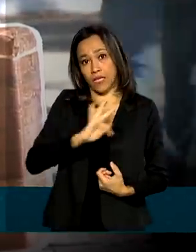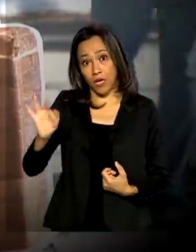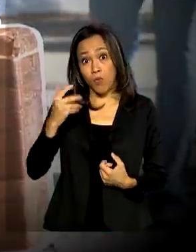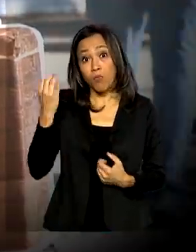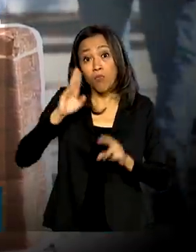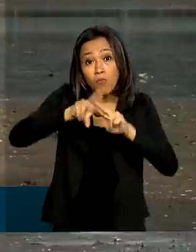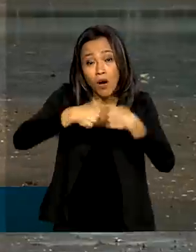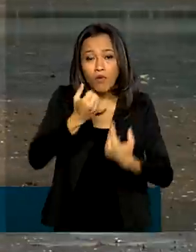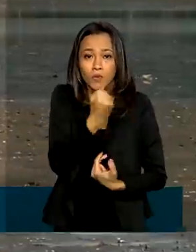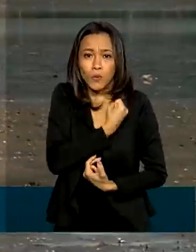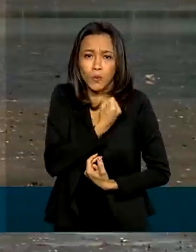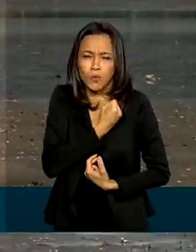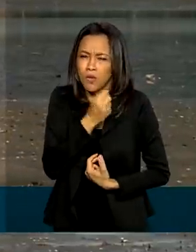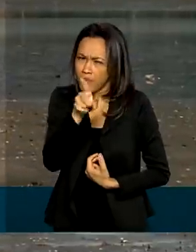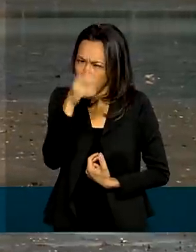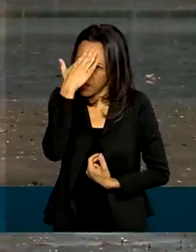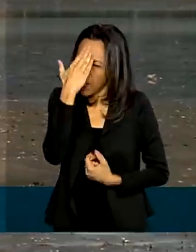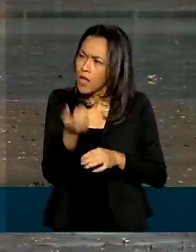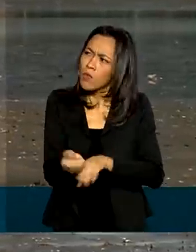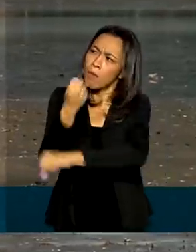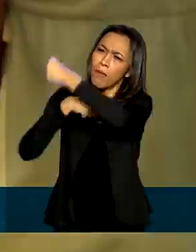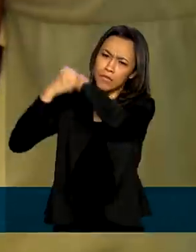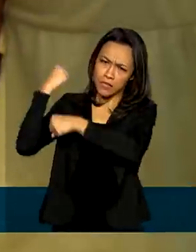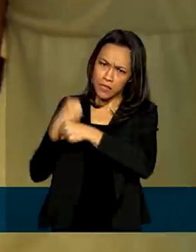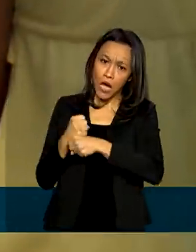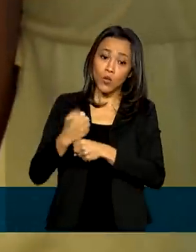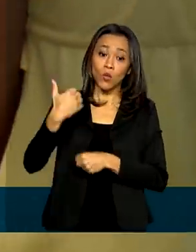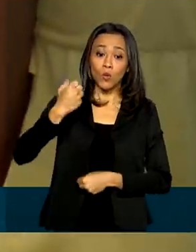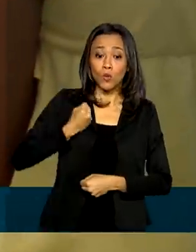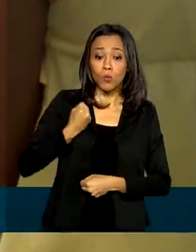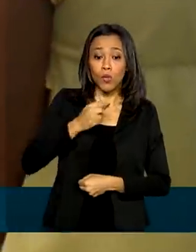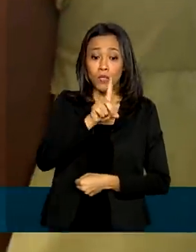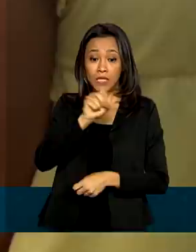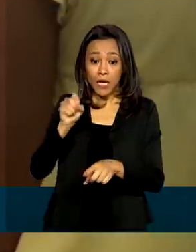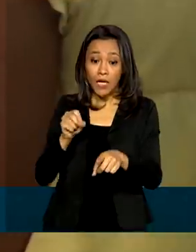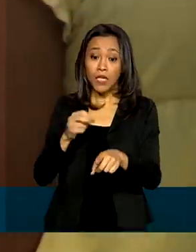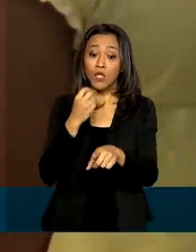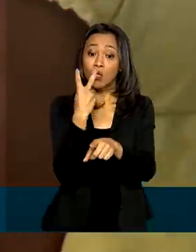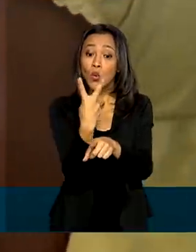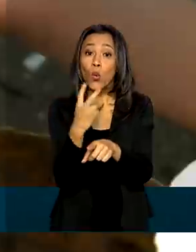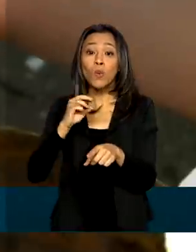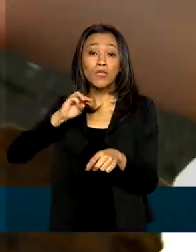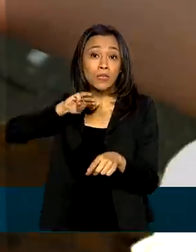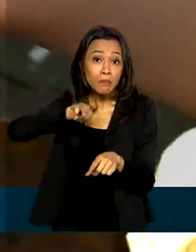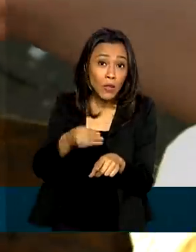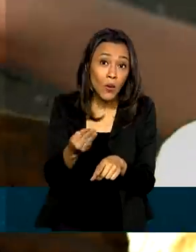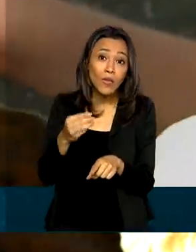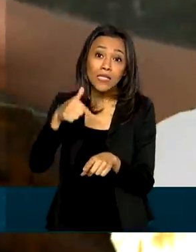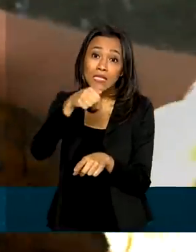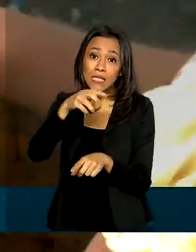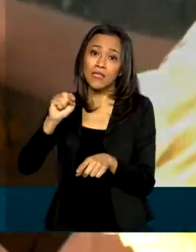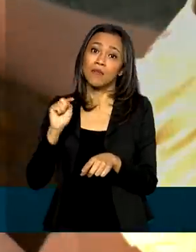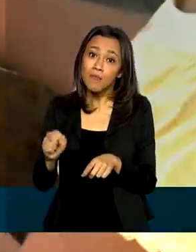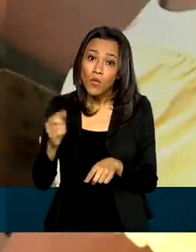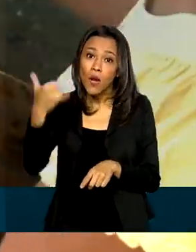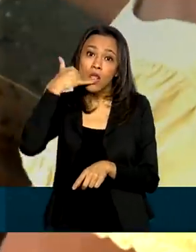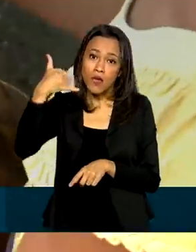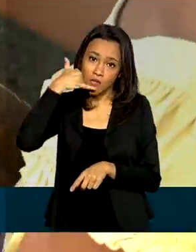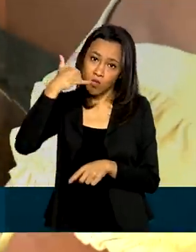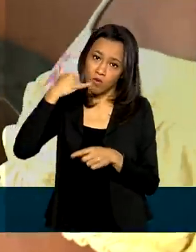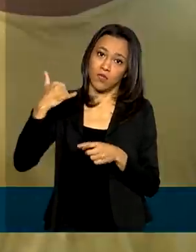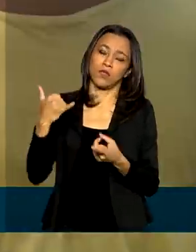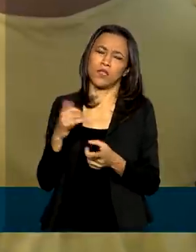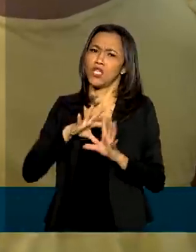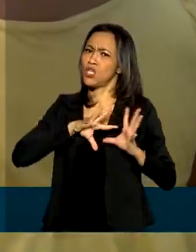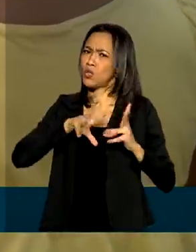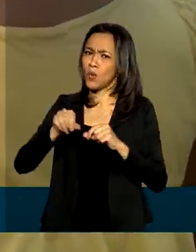Só para você ter ideia, no ano passado, o Disque 100 recebeu 2 milhões e 700 mil ligações. E 55% de